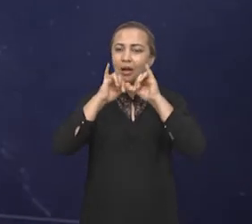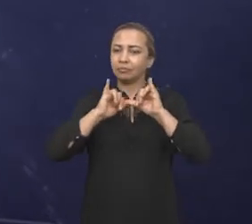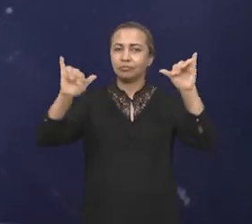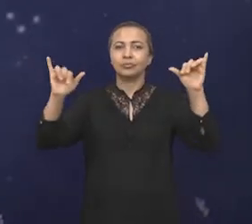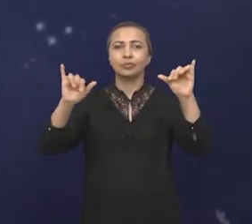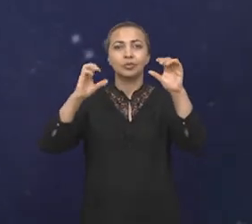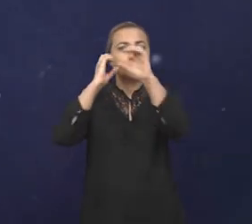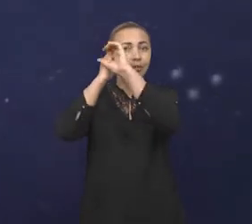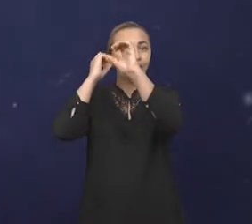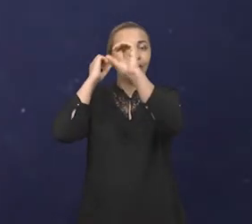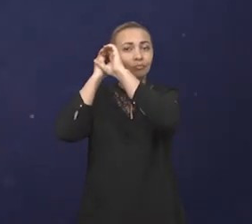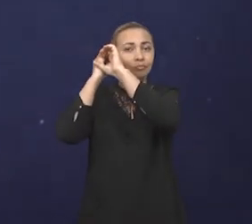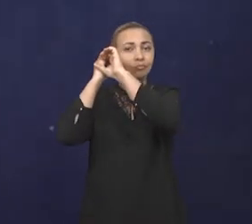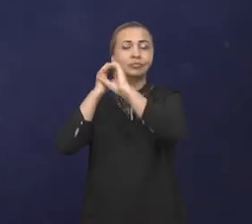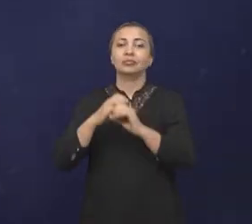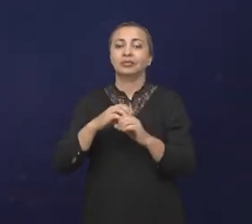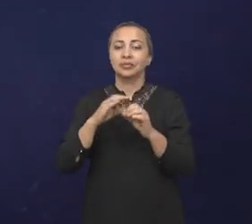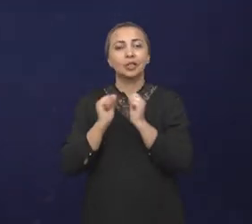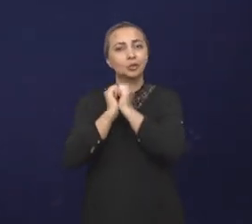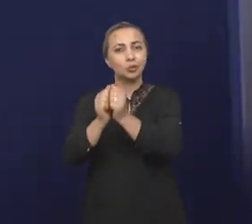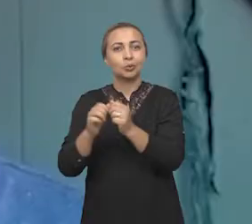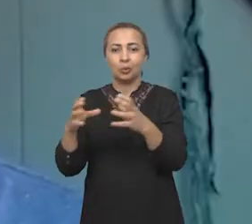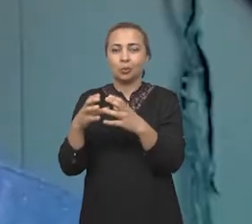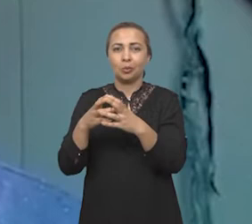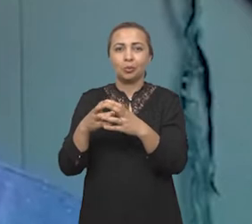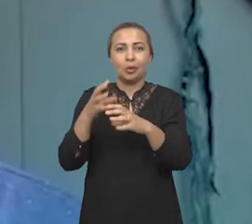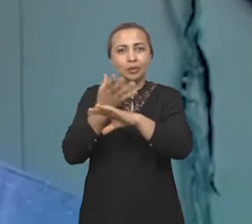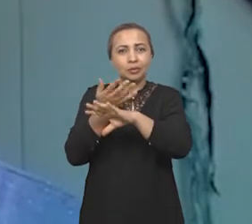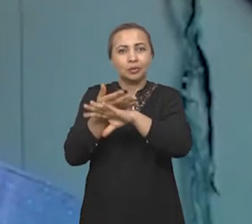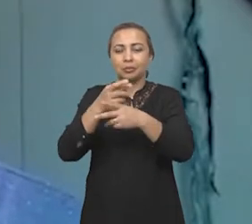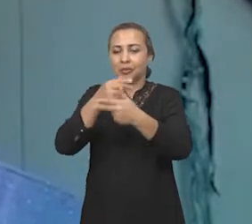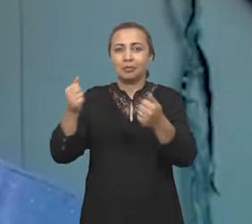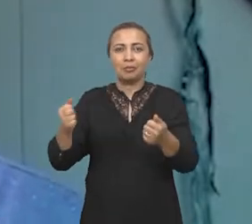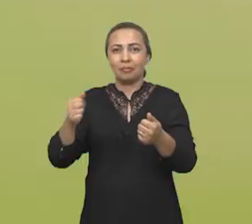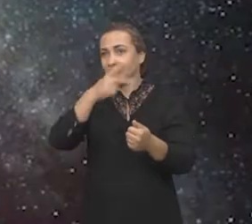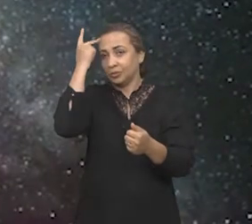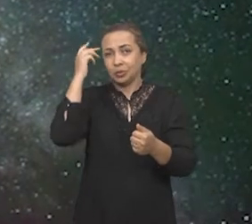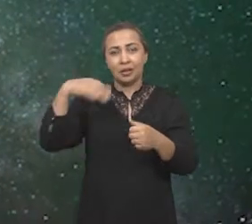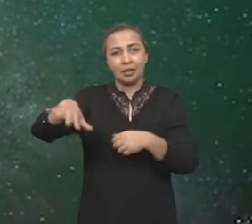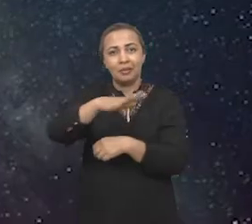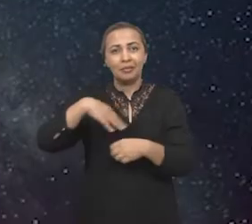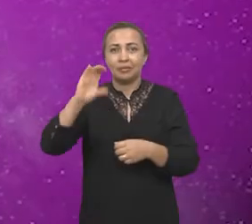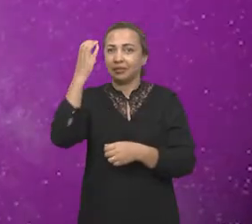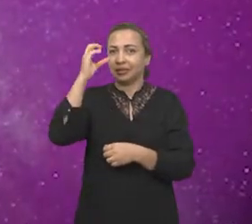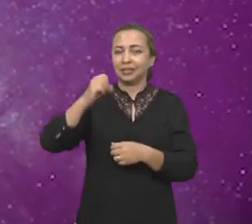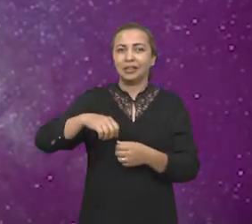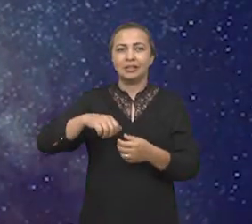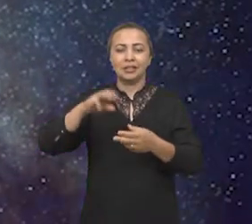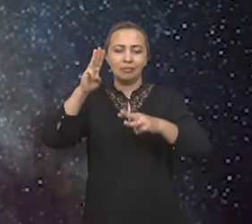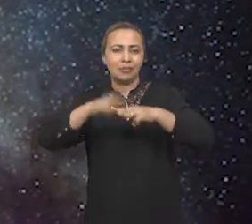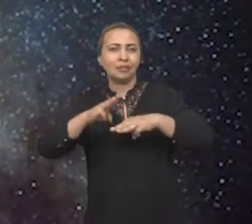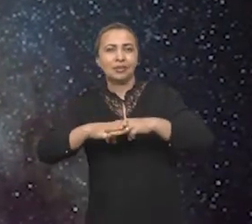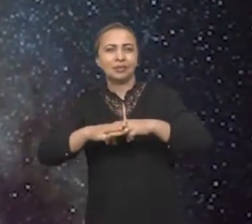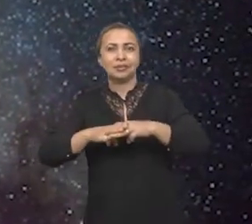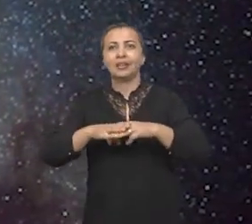Astronomia e conta com uma equipe multidisciplinar, com pessoas da área de Ciências Exatas, Astrofísica